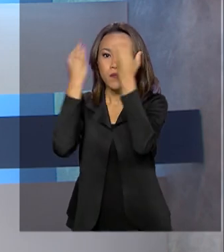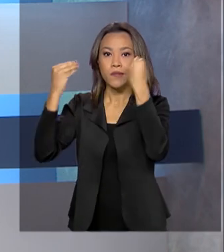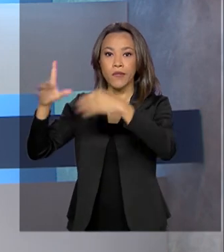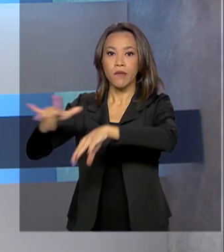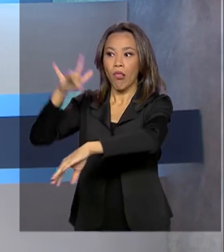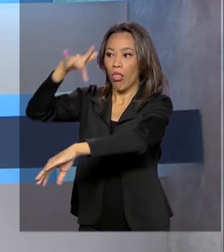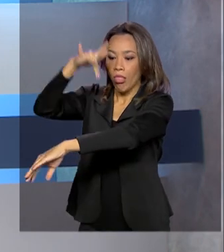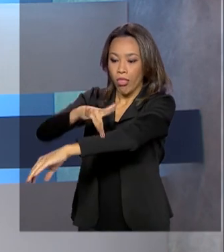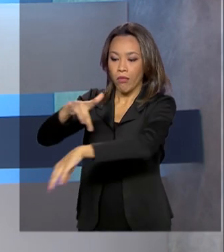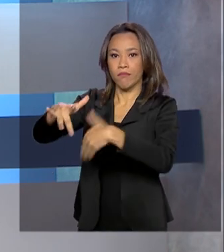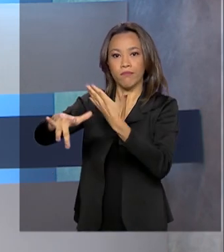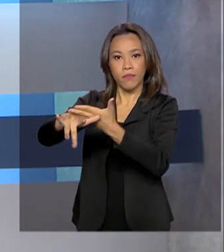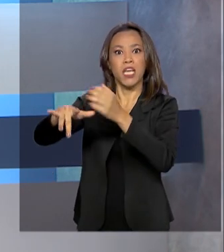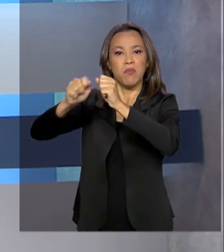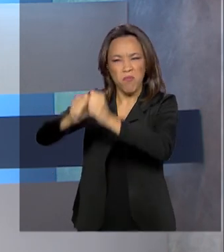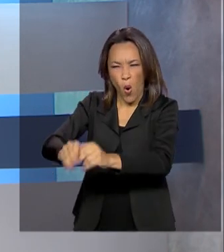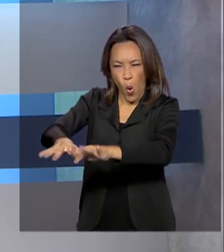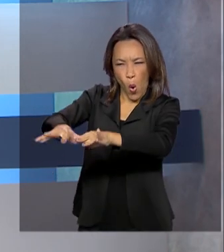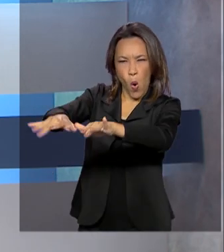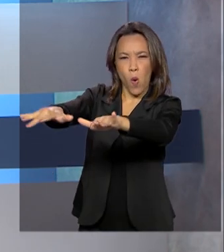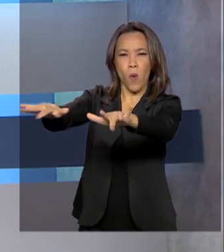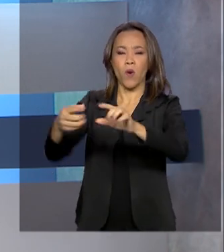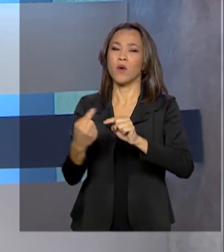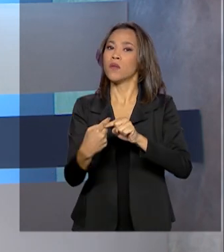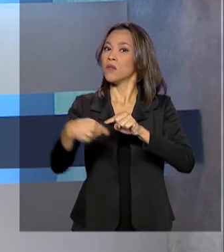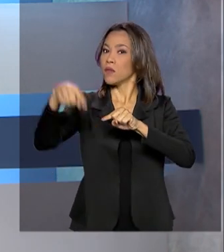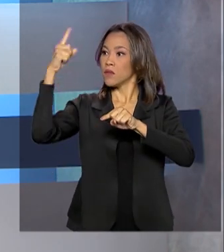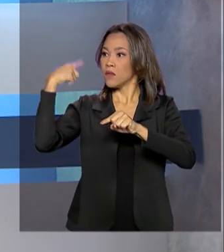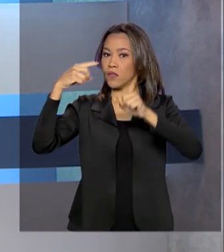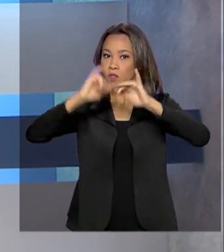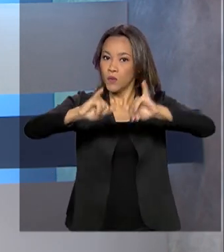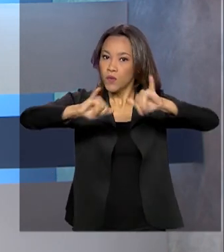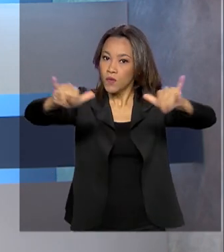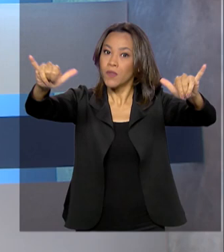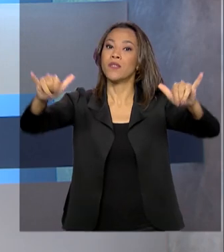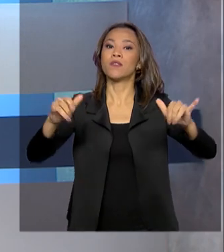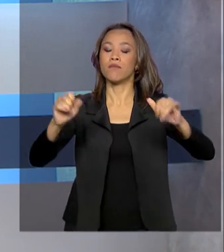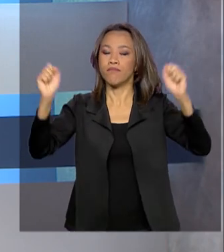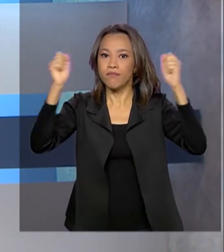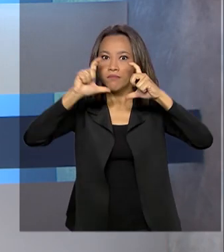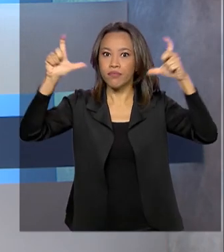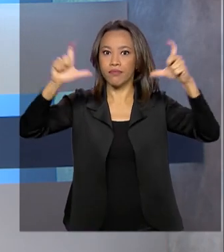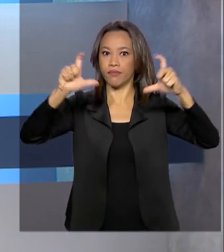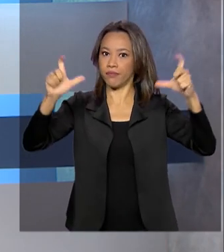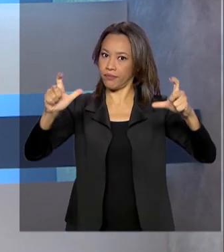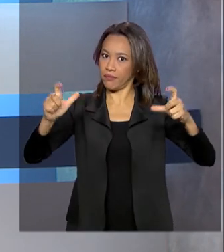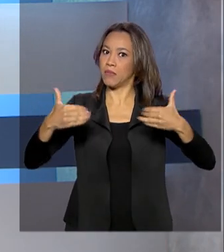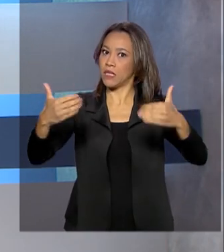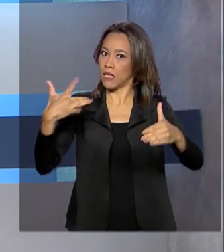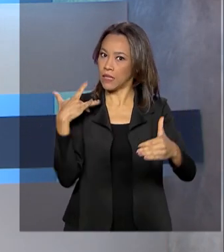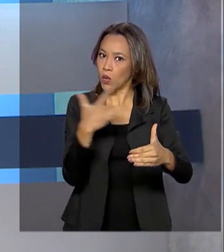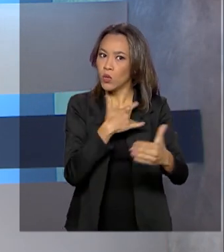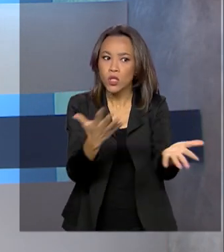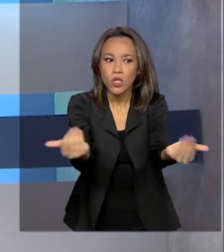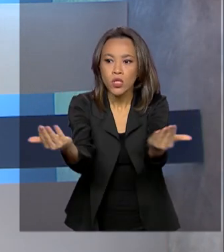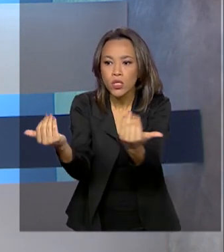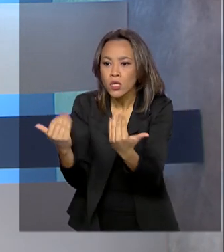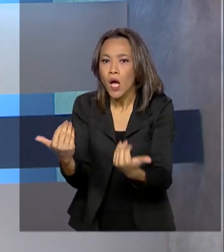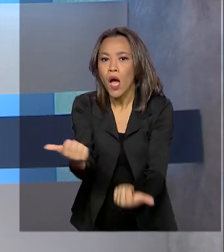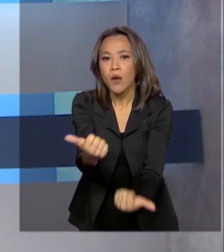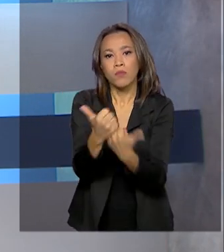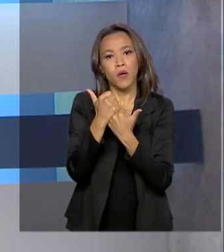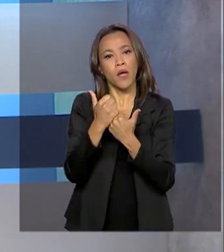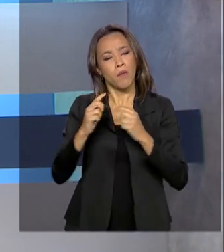reproduzindo por aí. Uma campanha lançada pelo Ministério da Saúde faz o alerta e chama a população para ajudar no